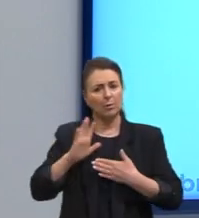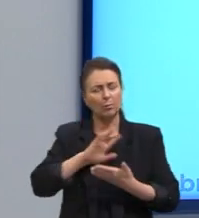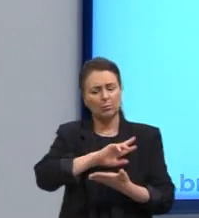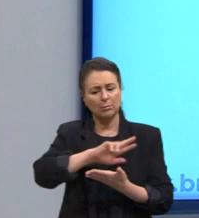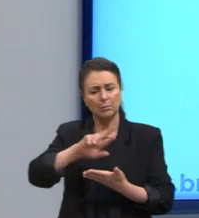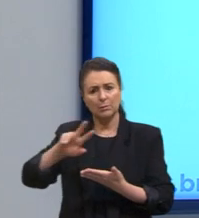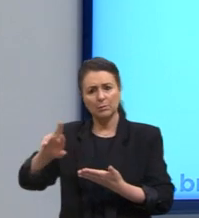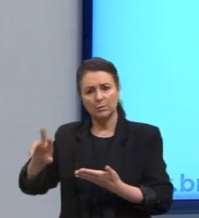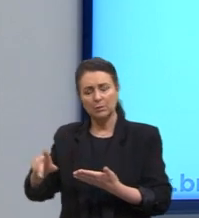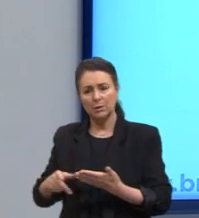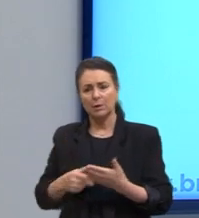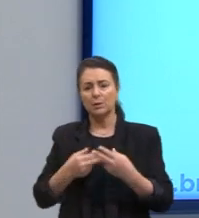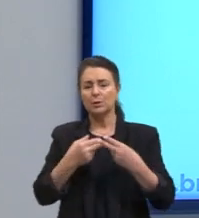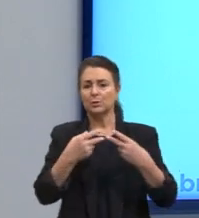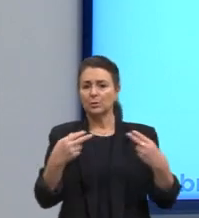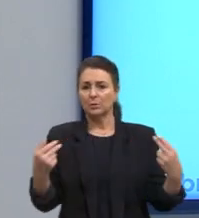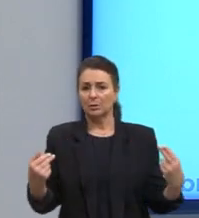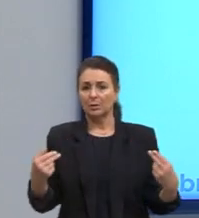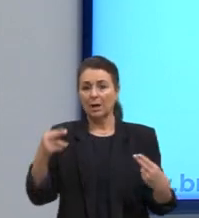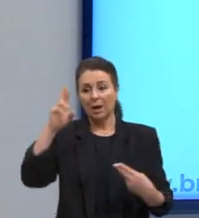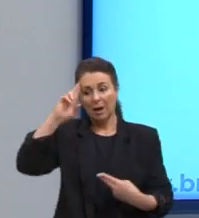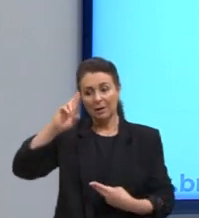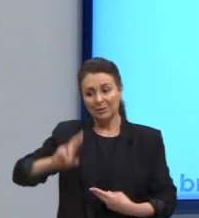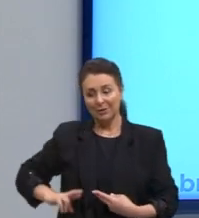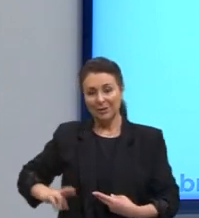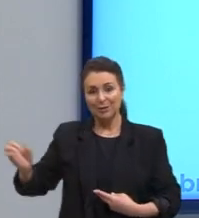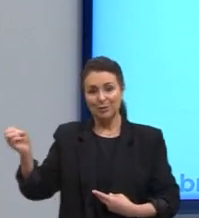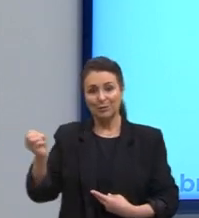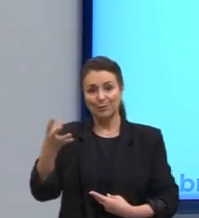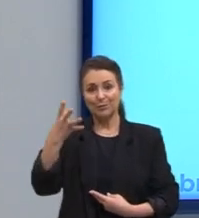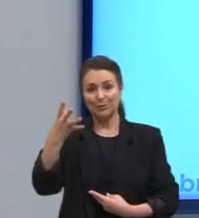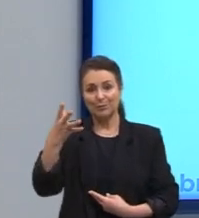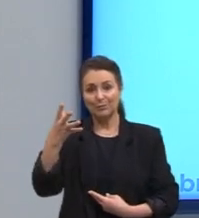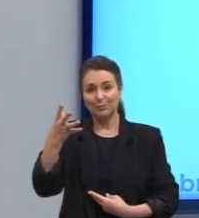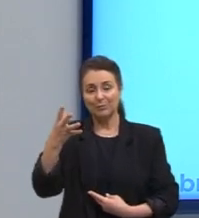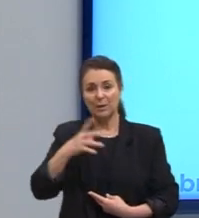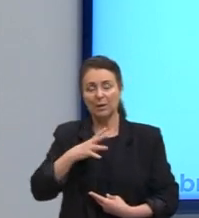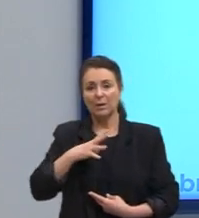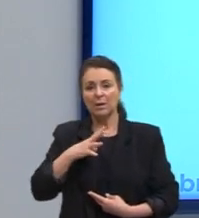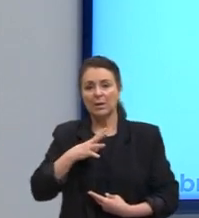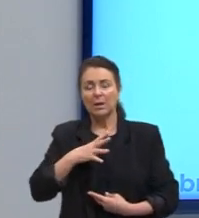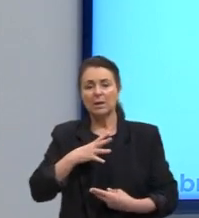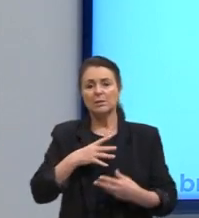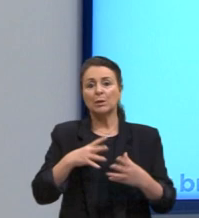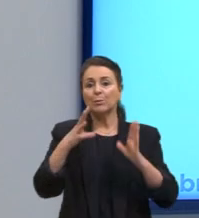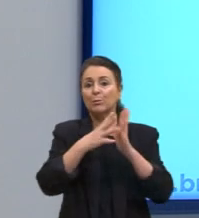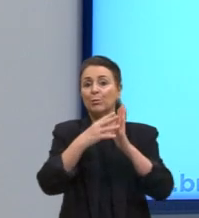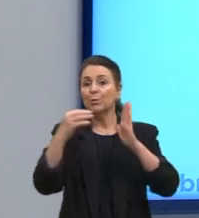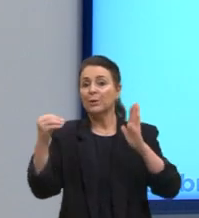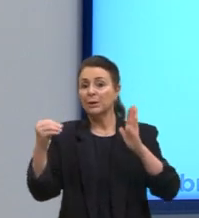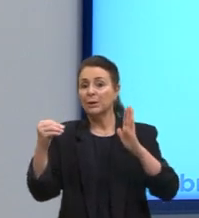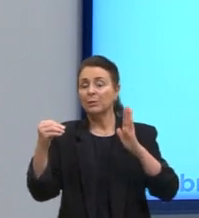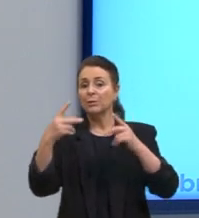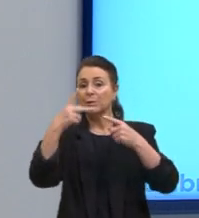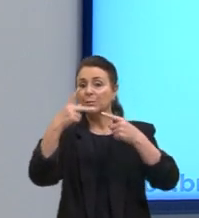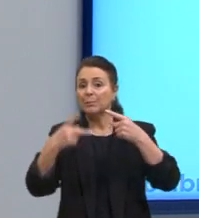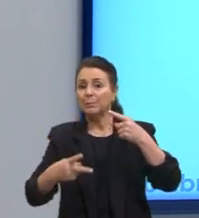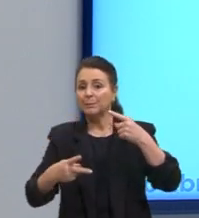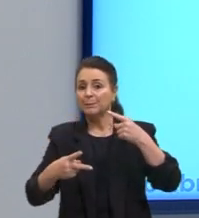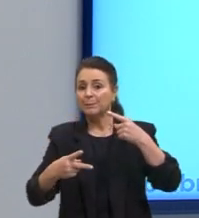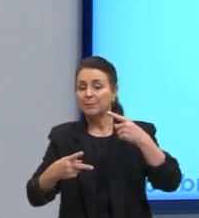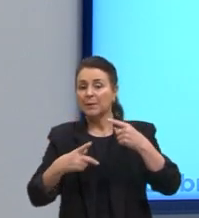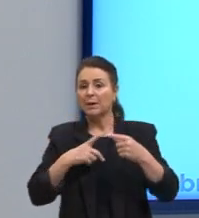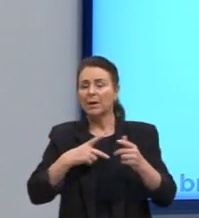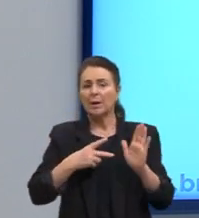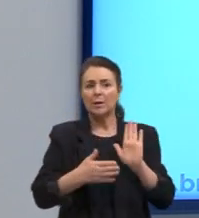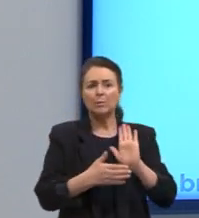modernidade, chamada racionalidade moderna, esse paradigma através da razão, então, ele promete